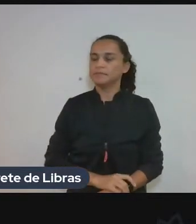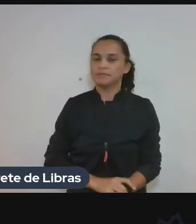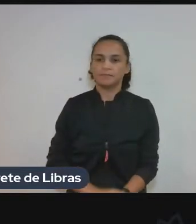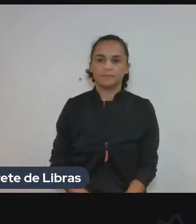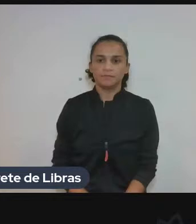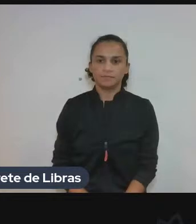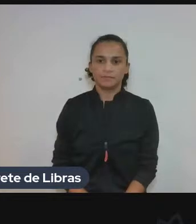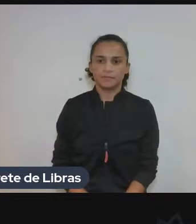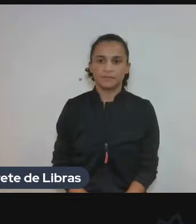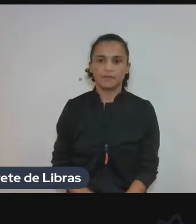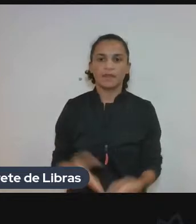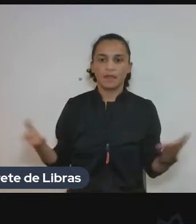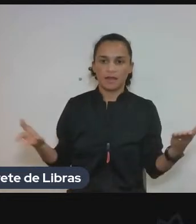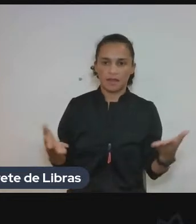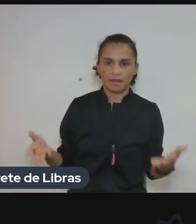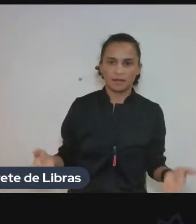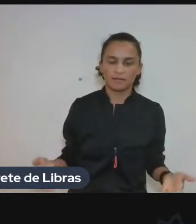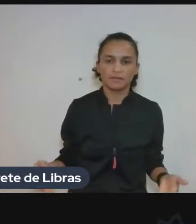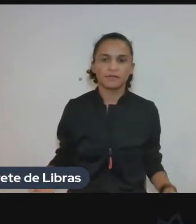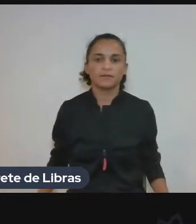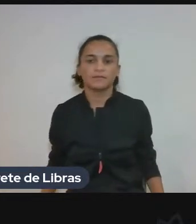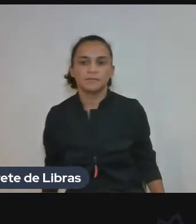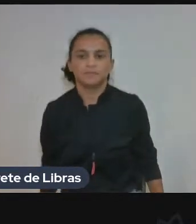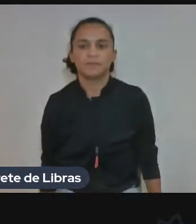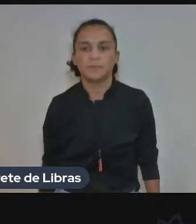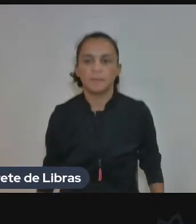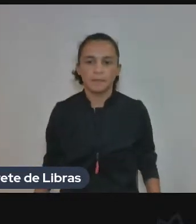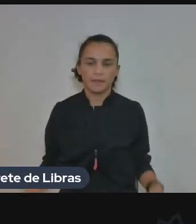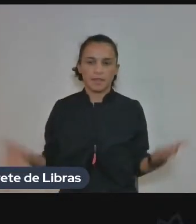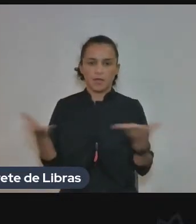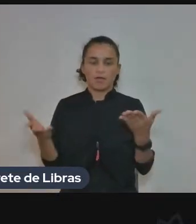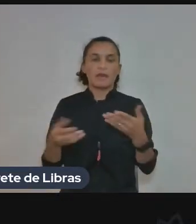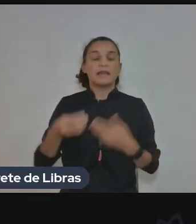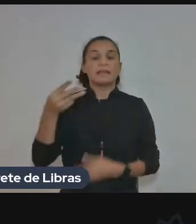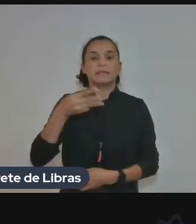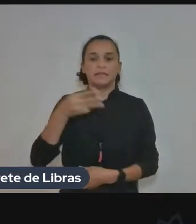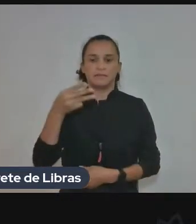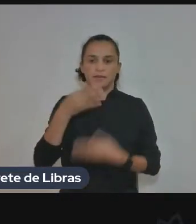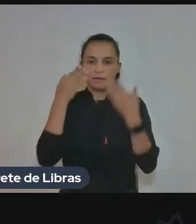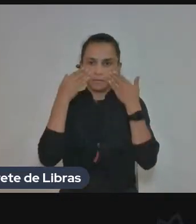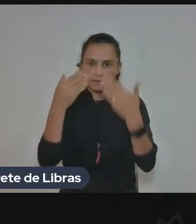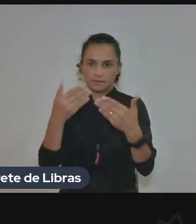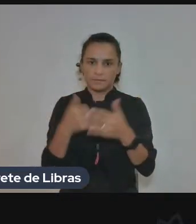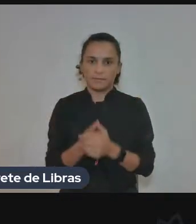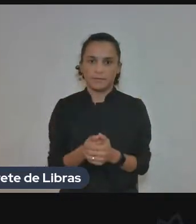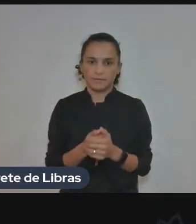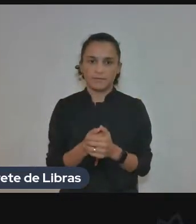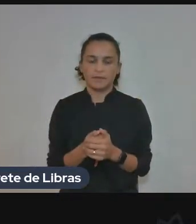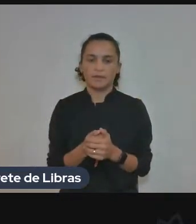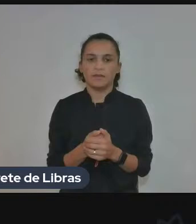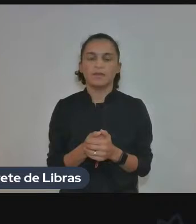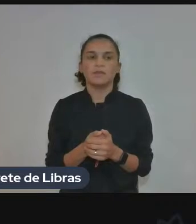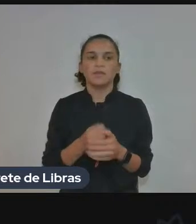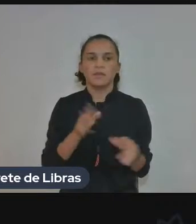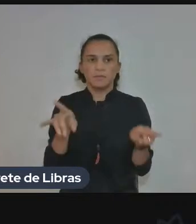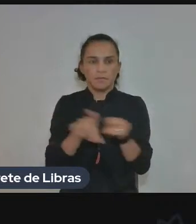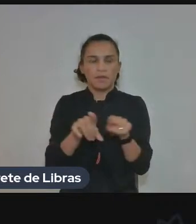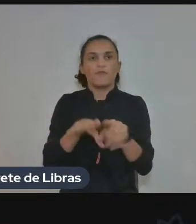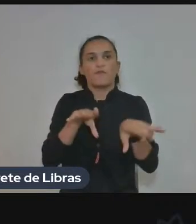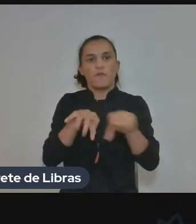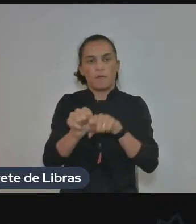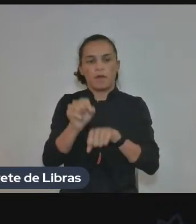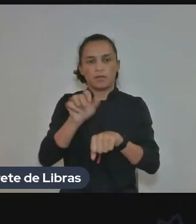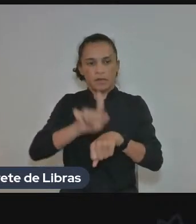E agora, nós vamos para terceira apresentação de egressa para graduação também.